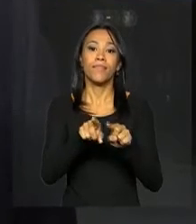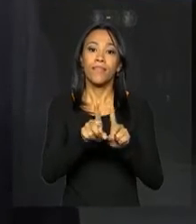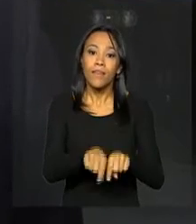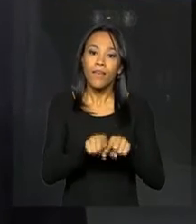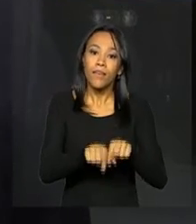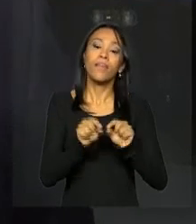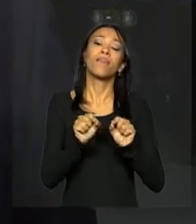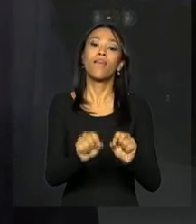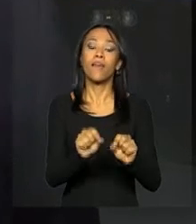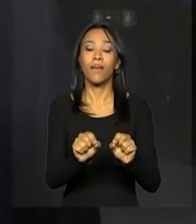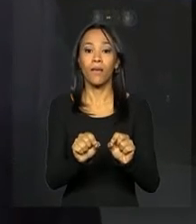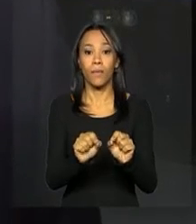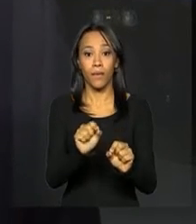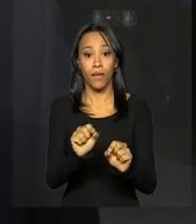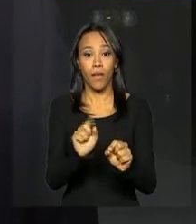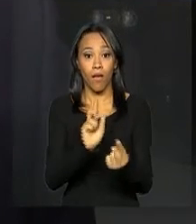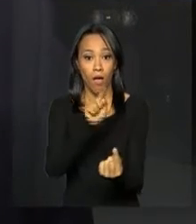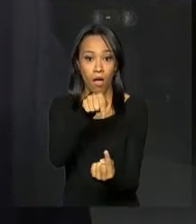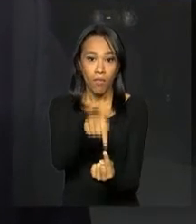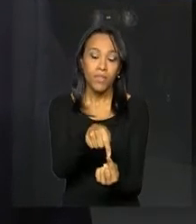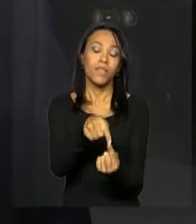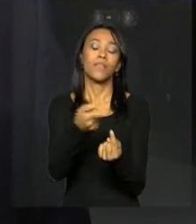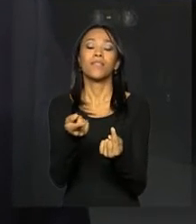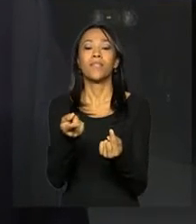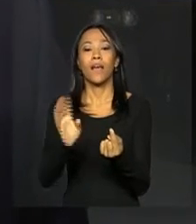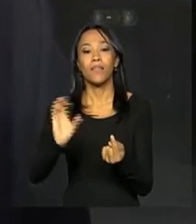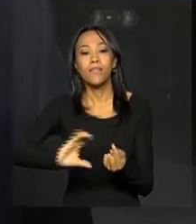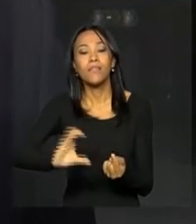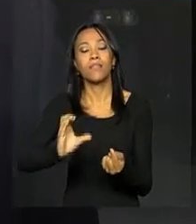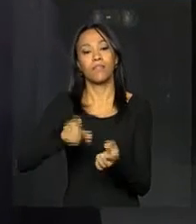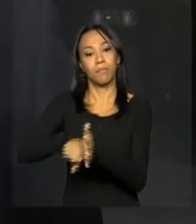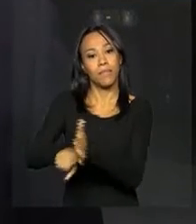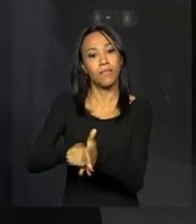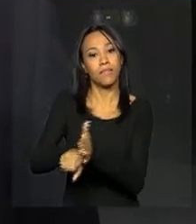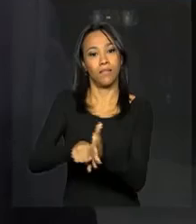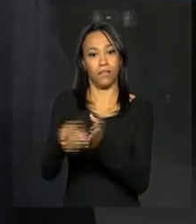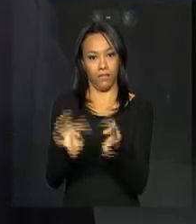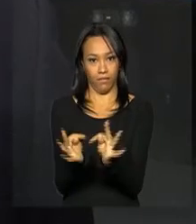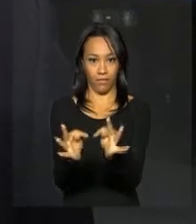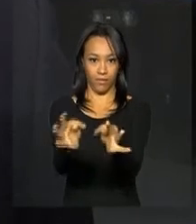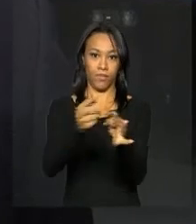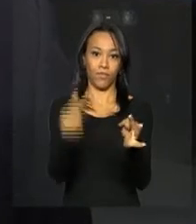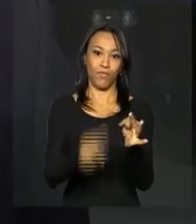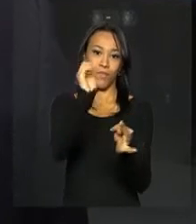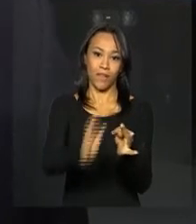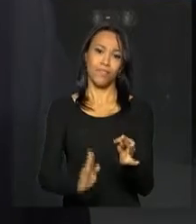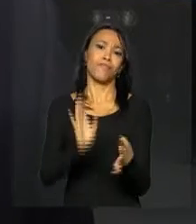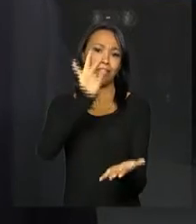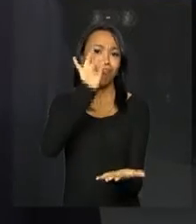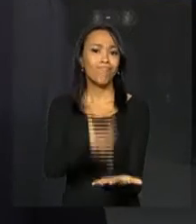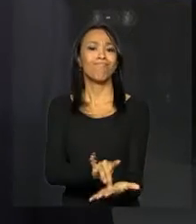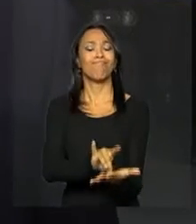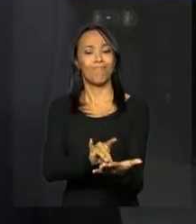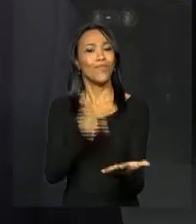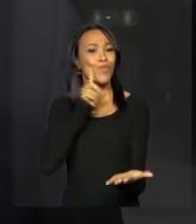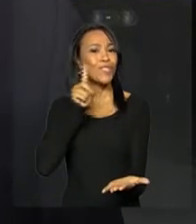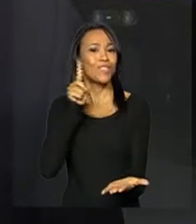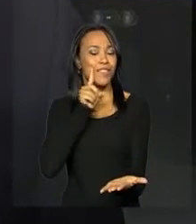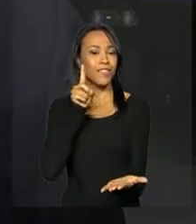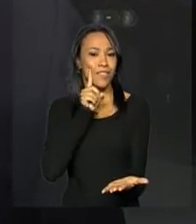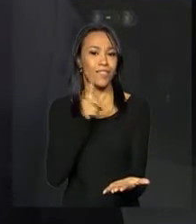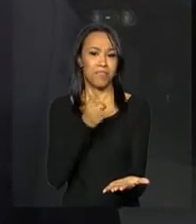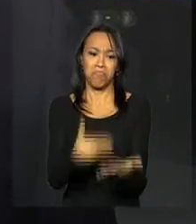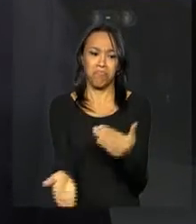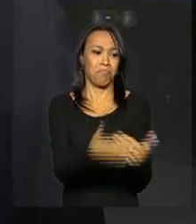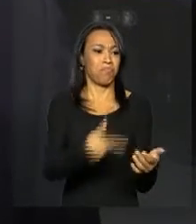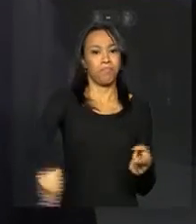ou entraves para que a ciência, pesquisa brasileira se tornasse realidade no dia a dia do